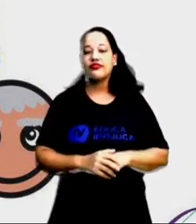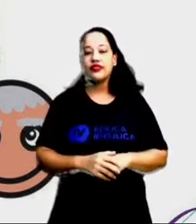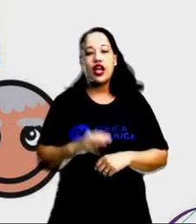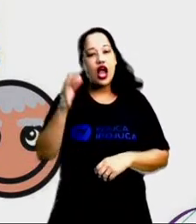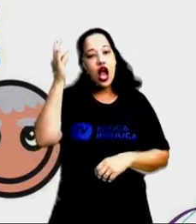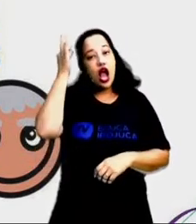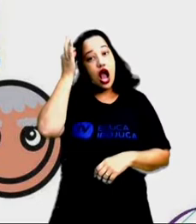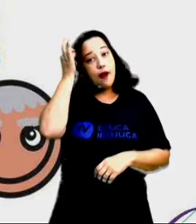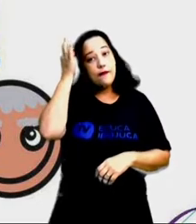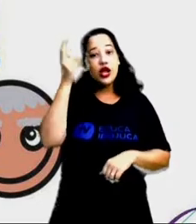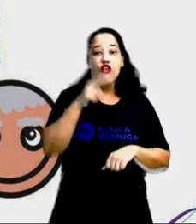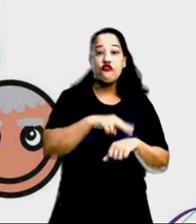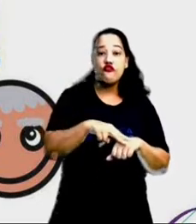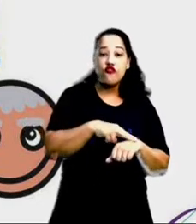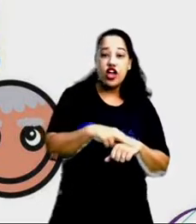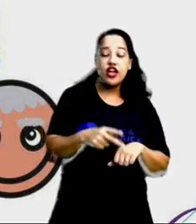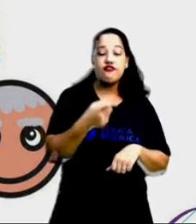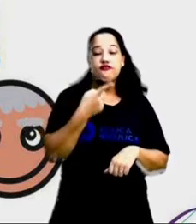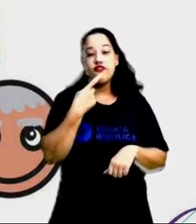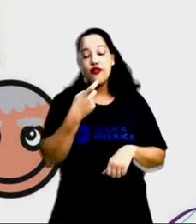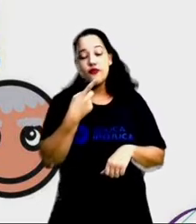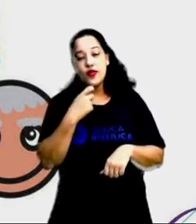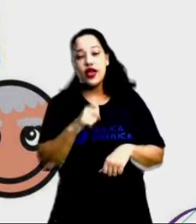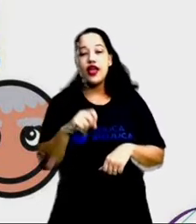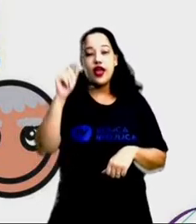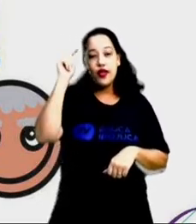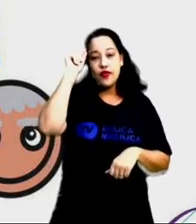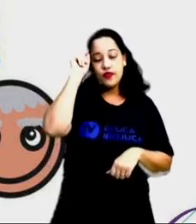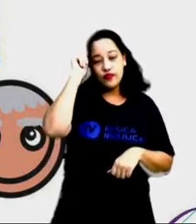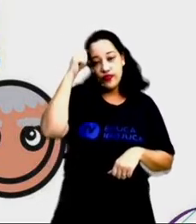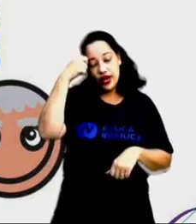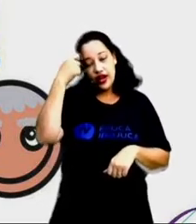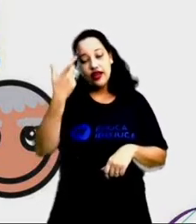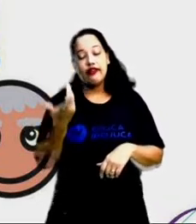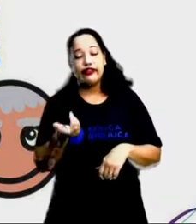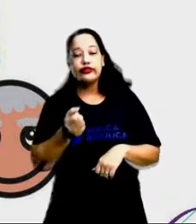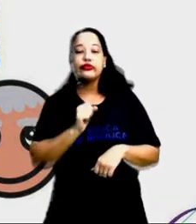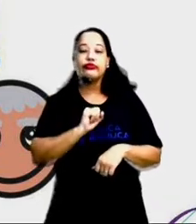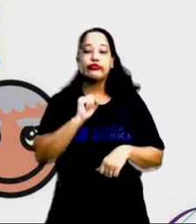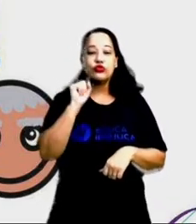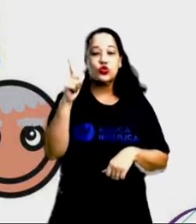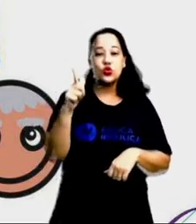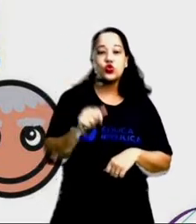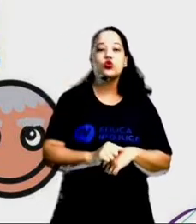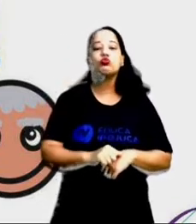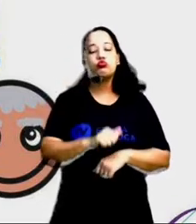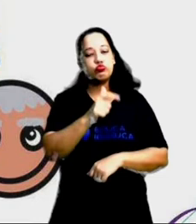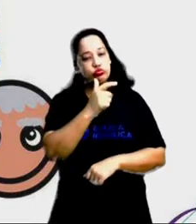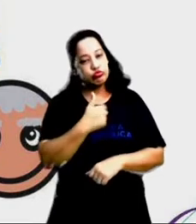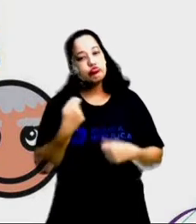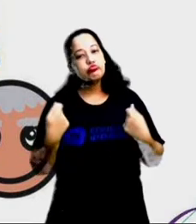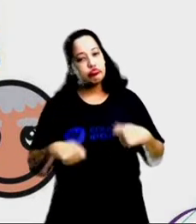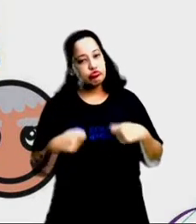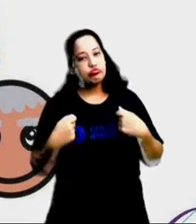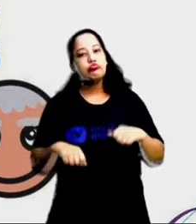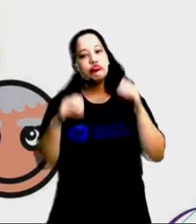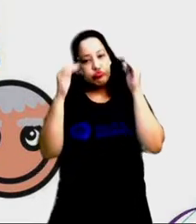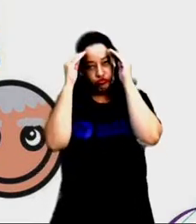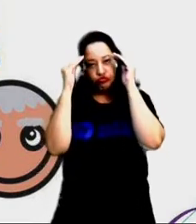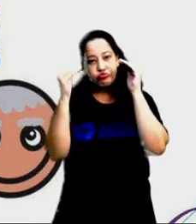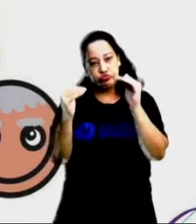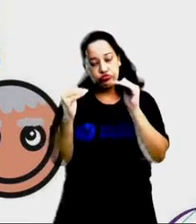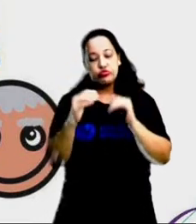cabelo verde, vermelho, preto, azul, e que devemos respeitá-las. Tem pessoas que usam